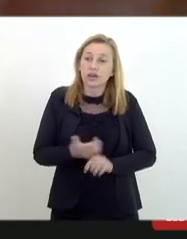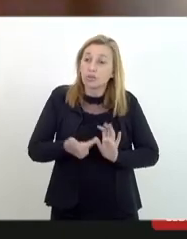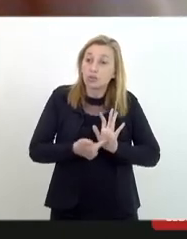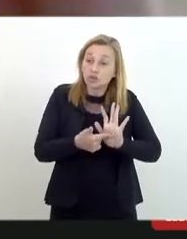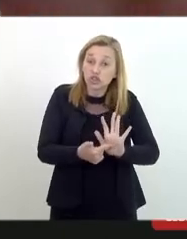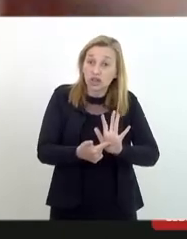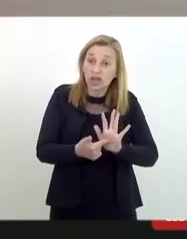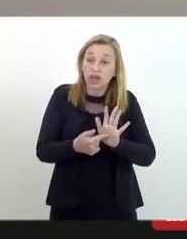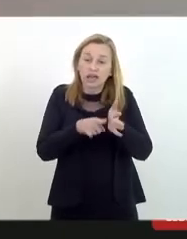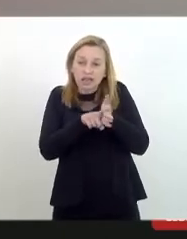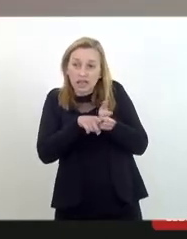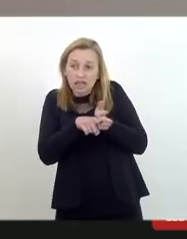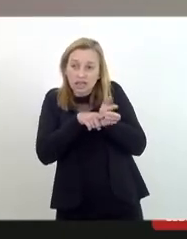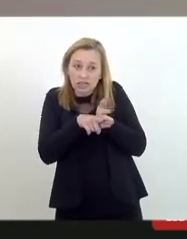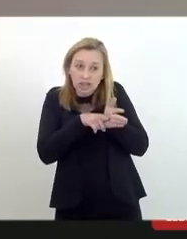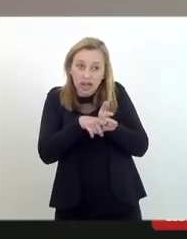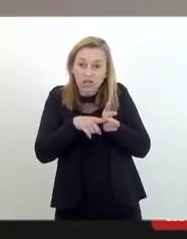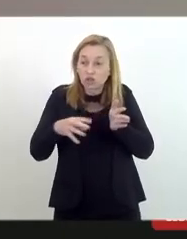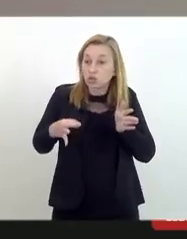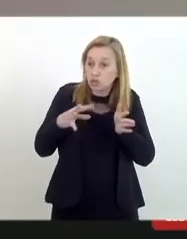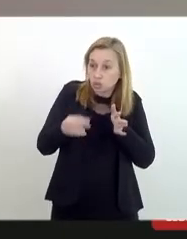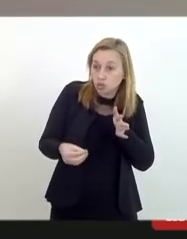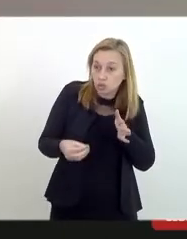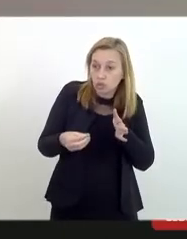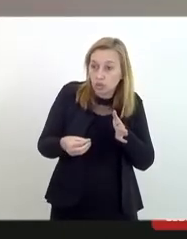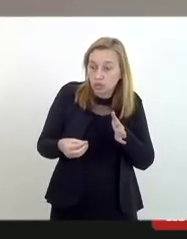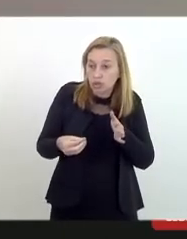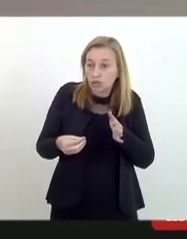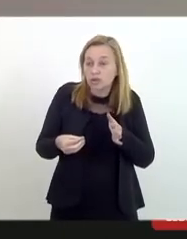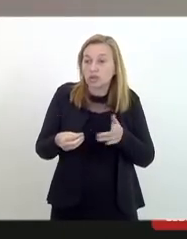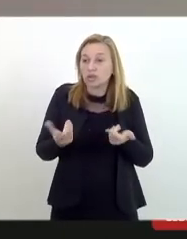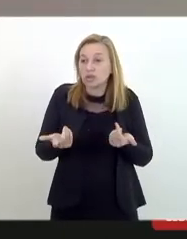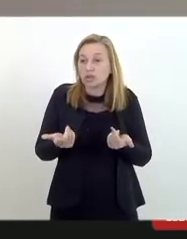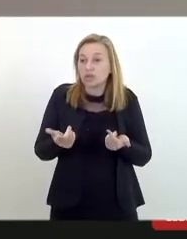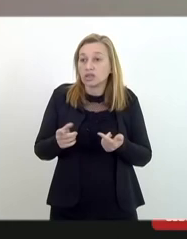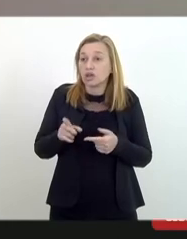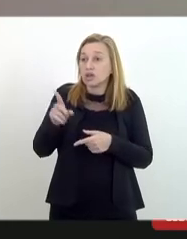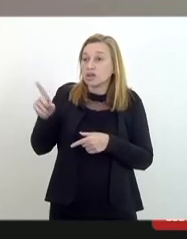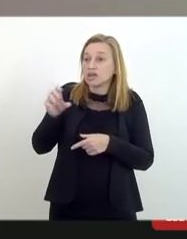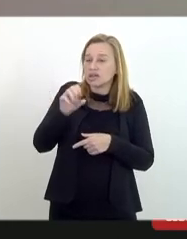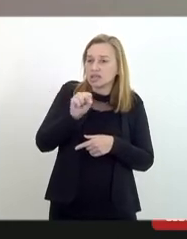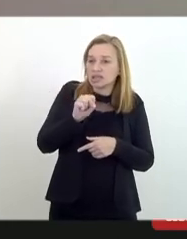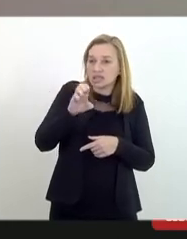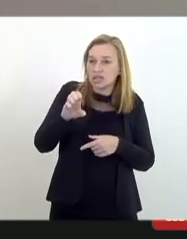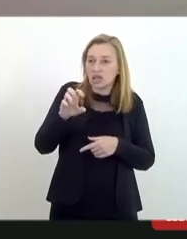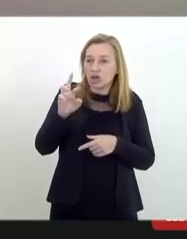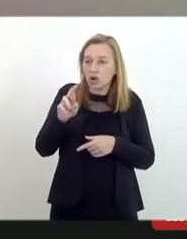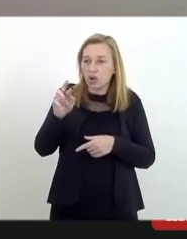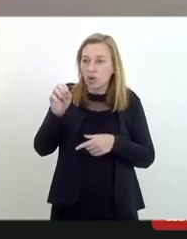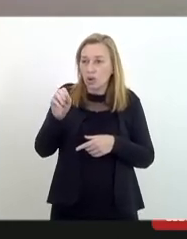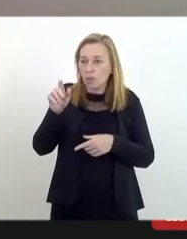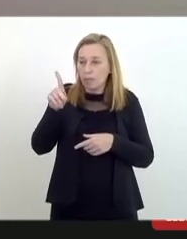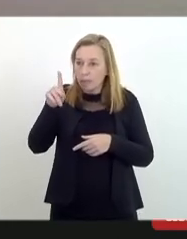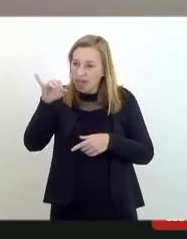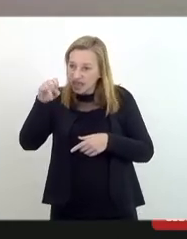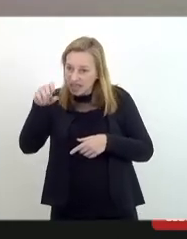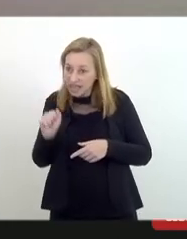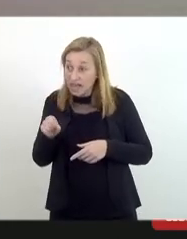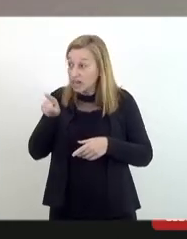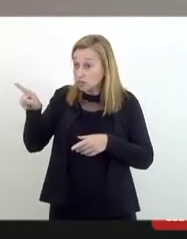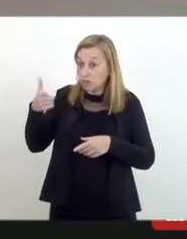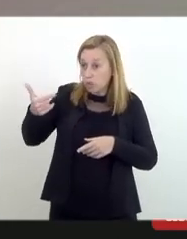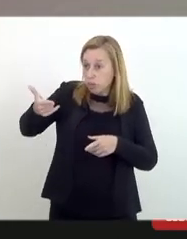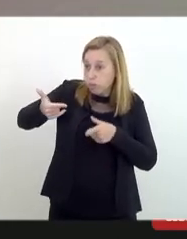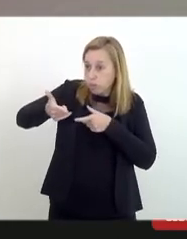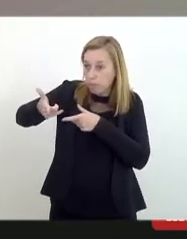analisar e tratar isso no caso de Pai Antônio de Seropédica a pessoa foi alvejada a bala